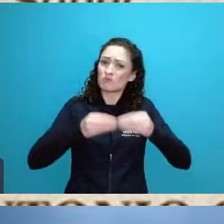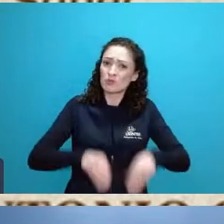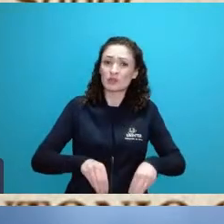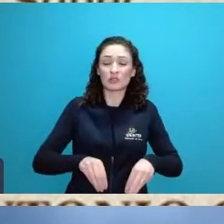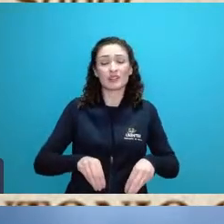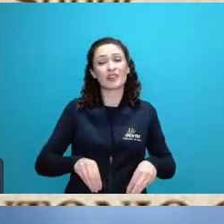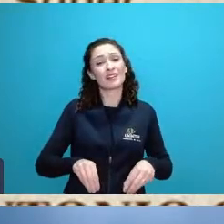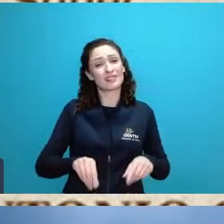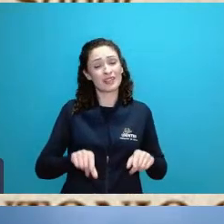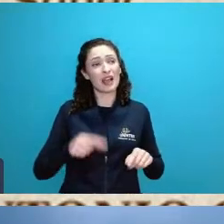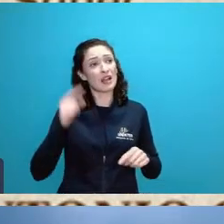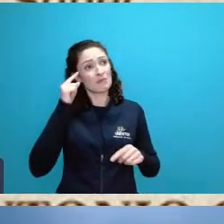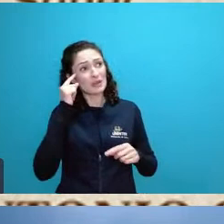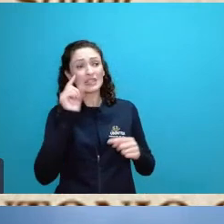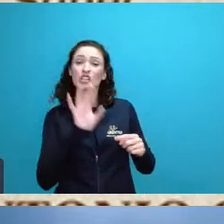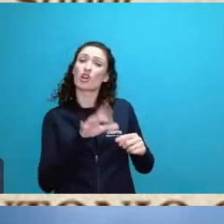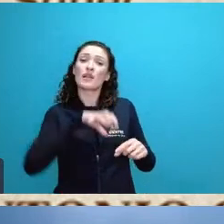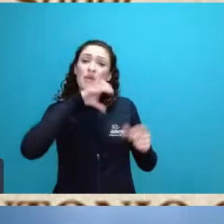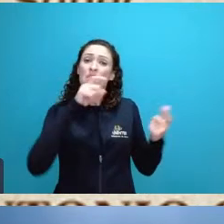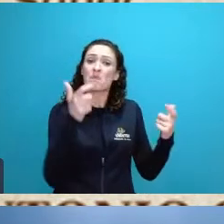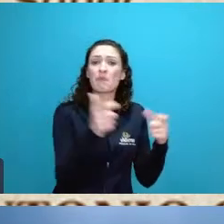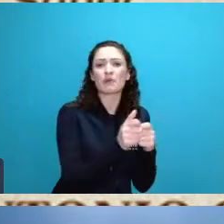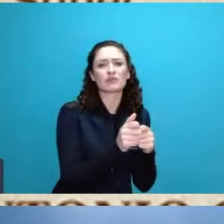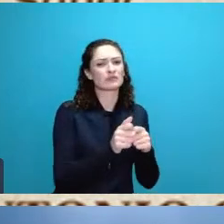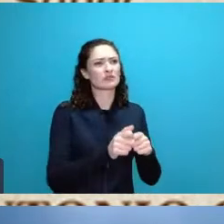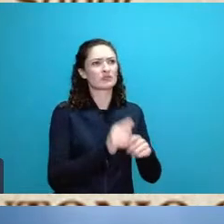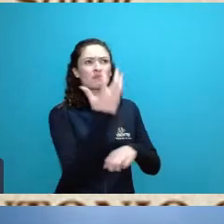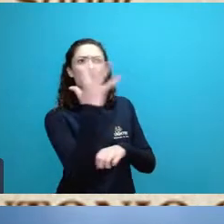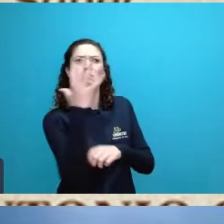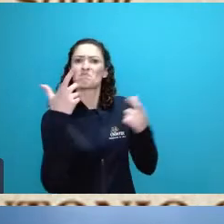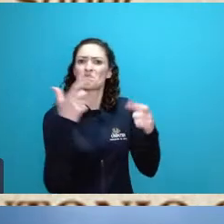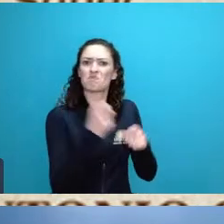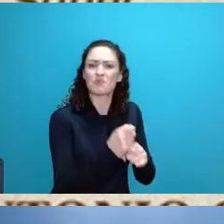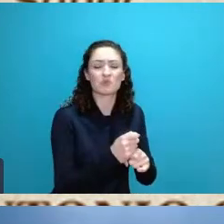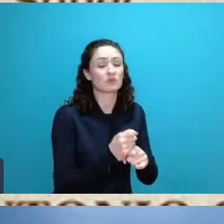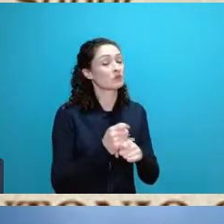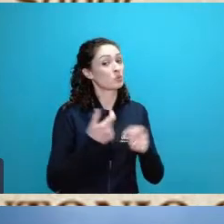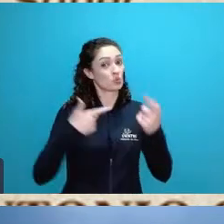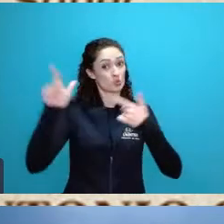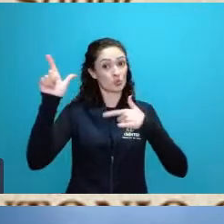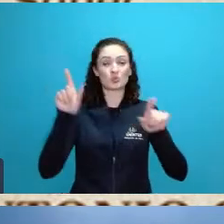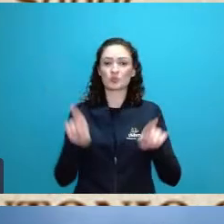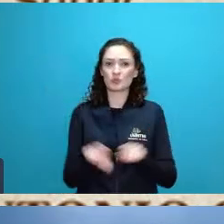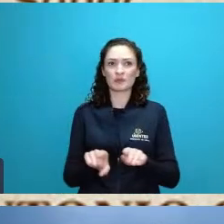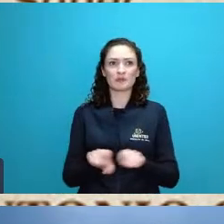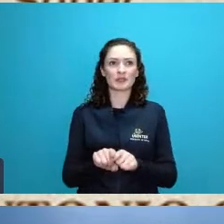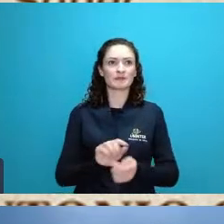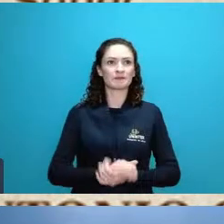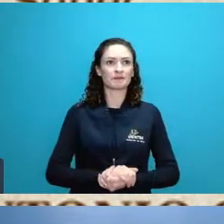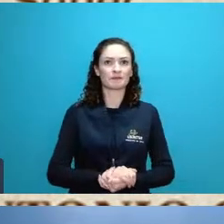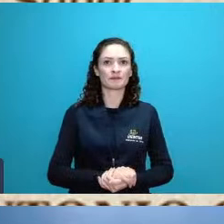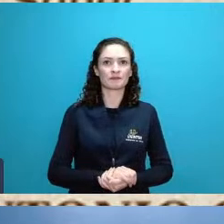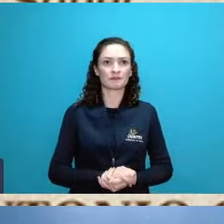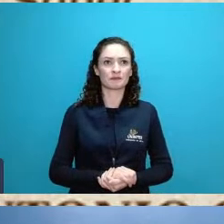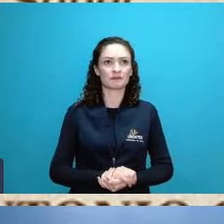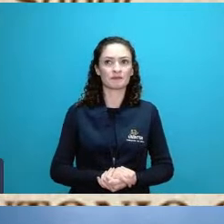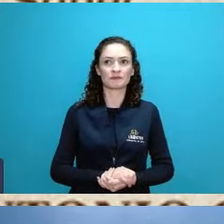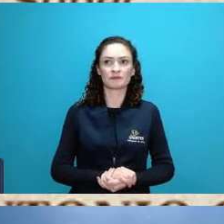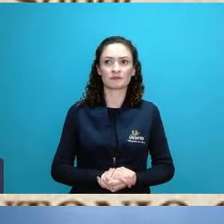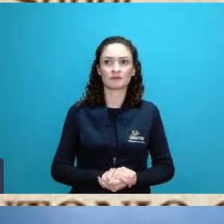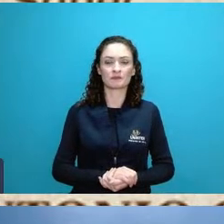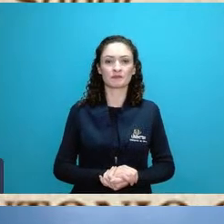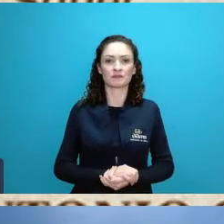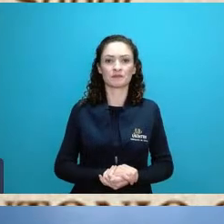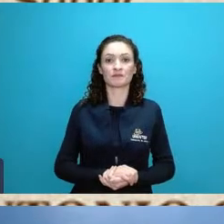é complicado né e como a gente como você comentou antes né a questão da genética né se a gente as espécies não vão ter tempo